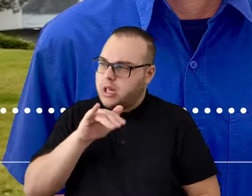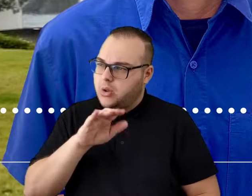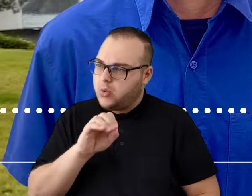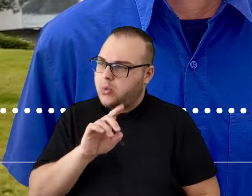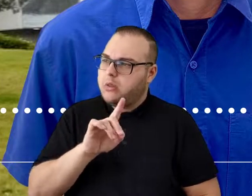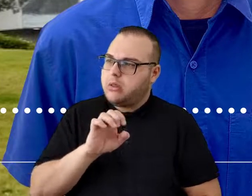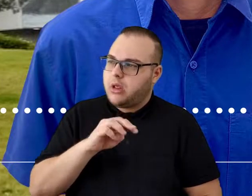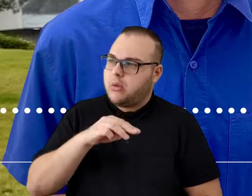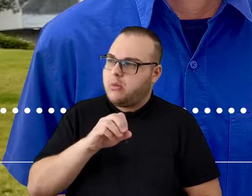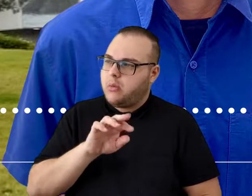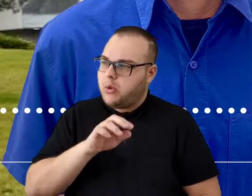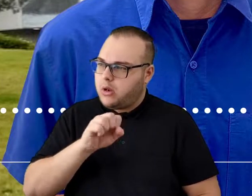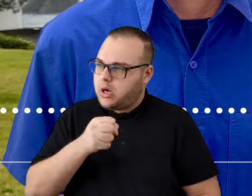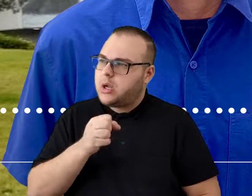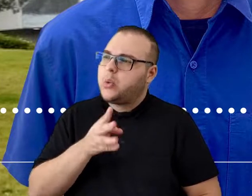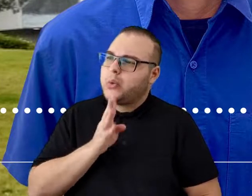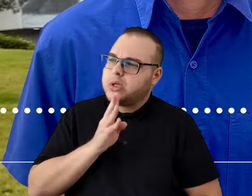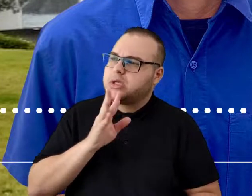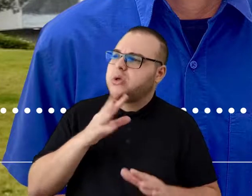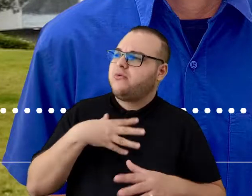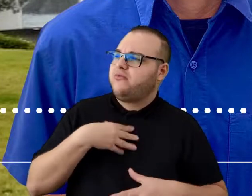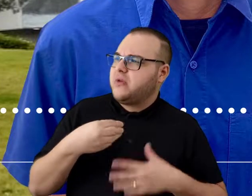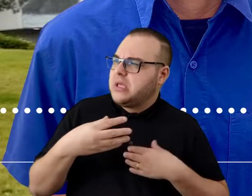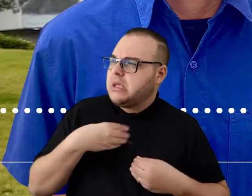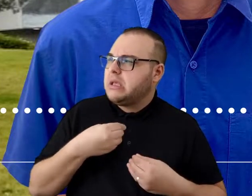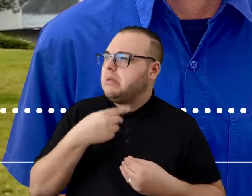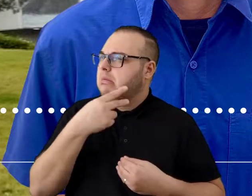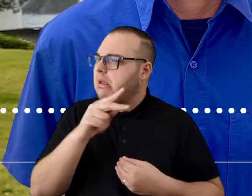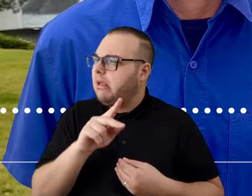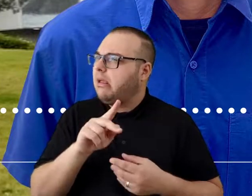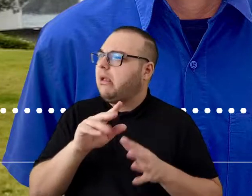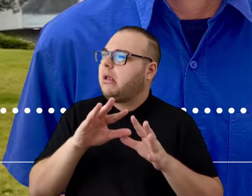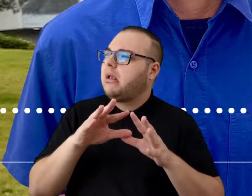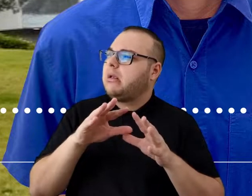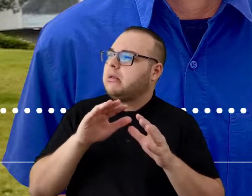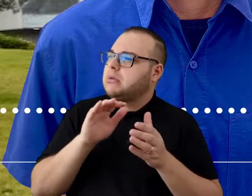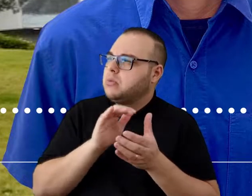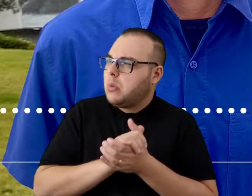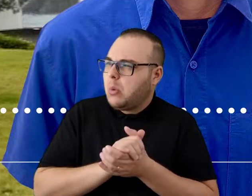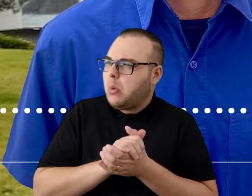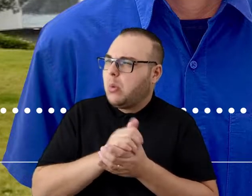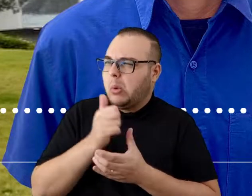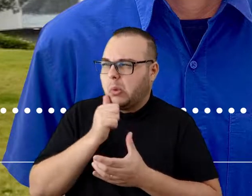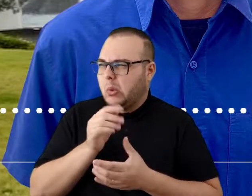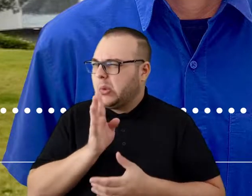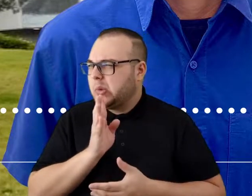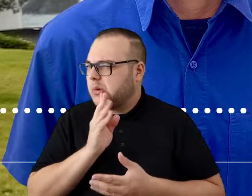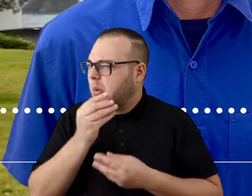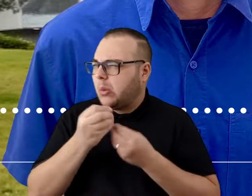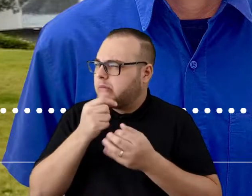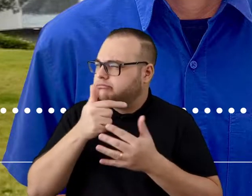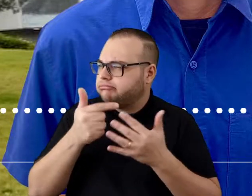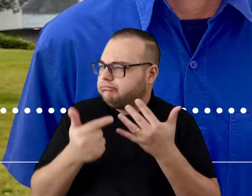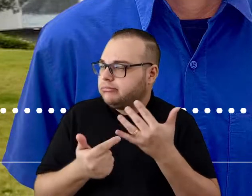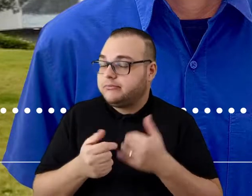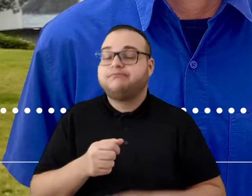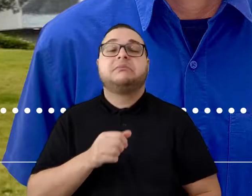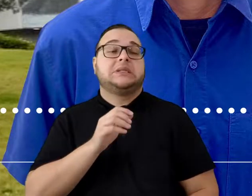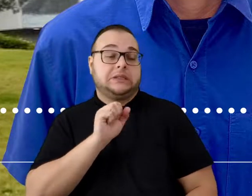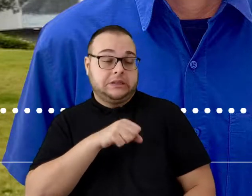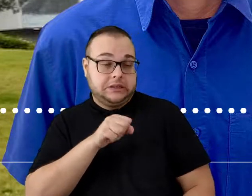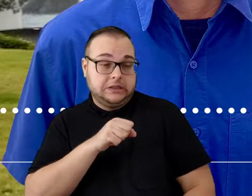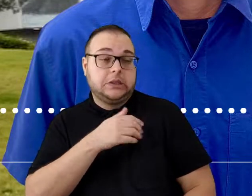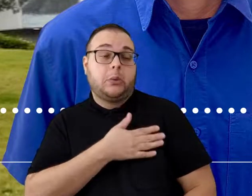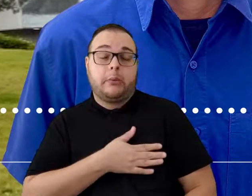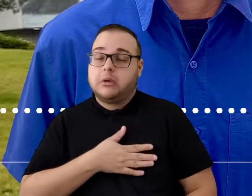Teve relação com a família dele? Conheceu a esposa, filhos? Como que foi? Como ele era? Eu tive o prazer de várias vezes